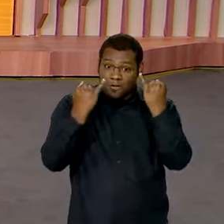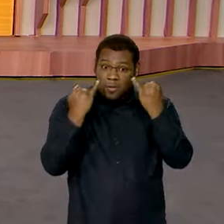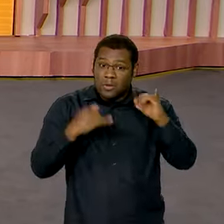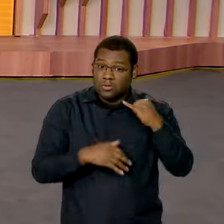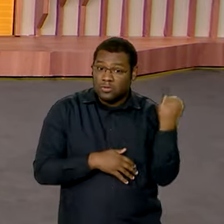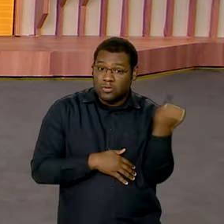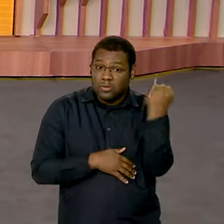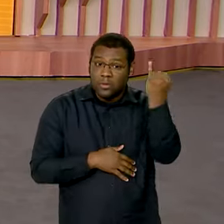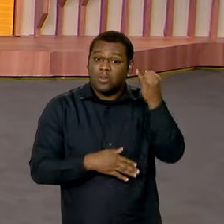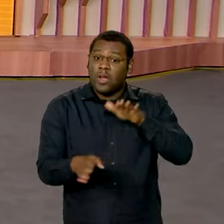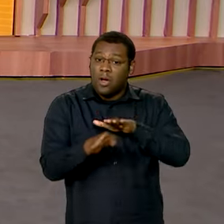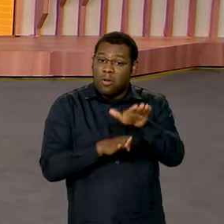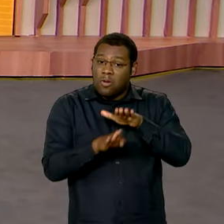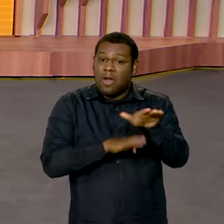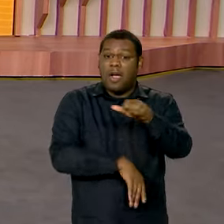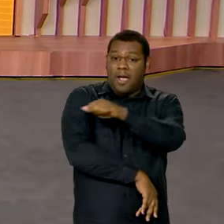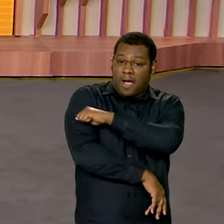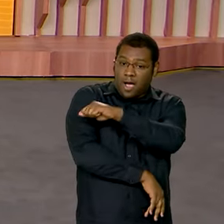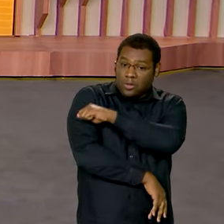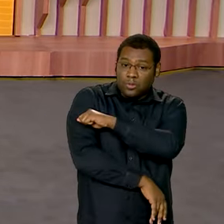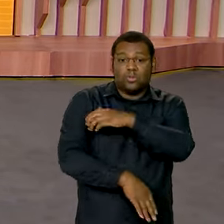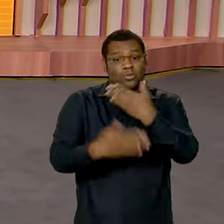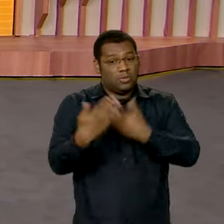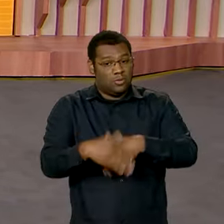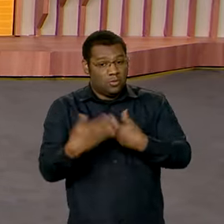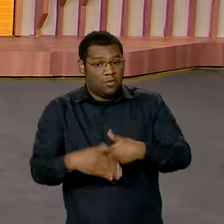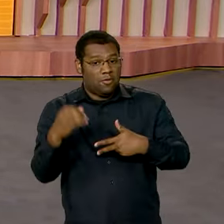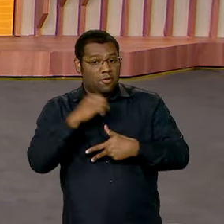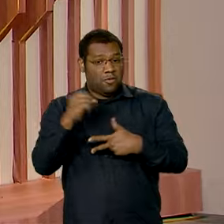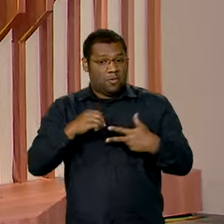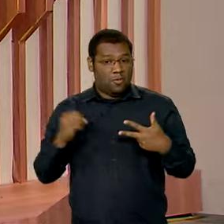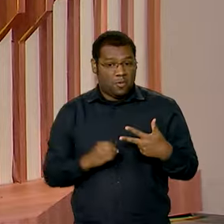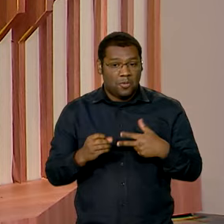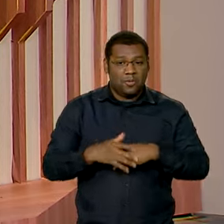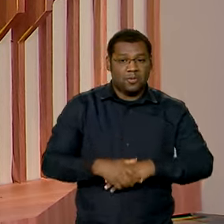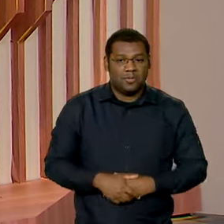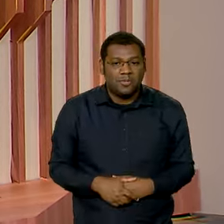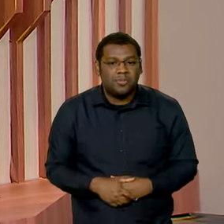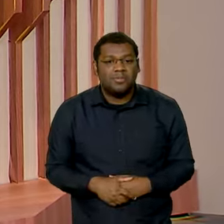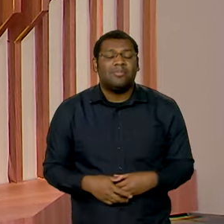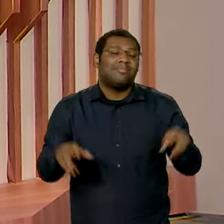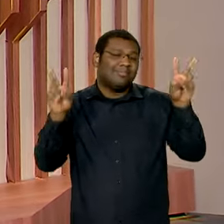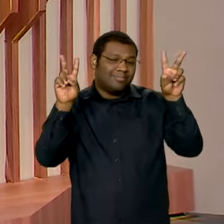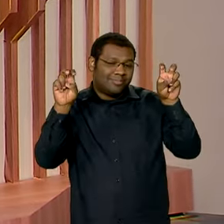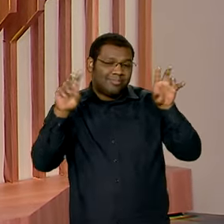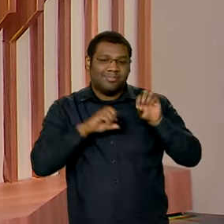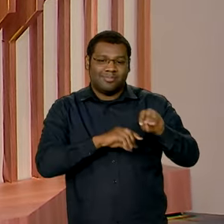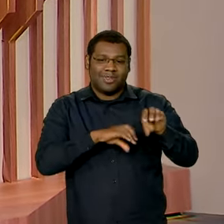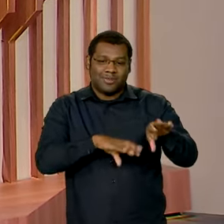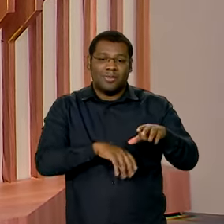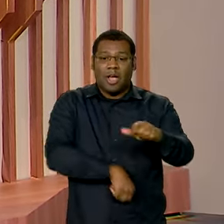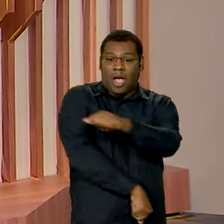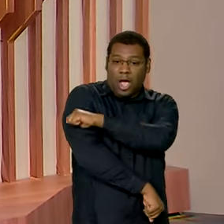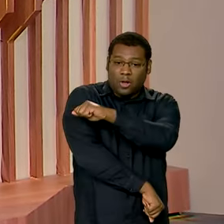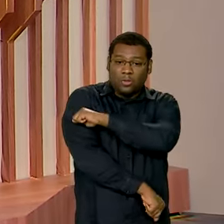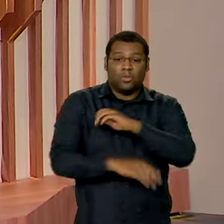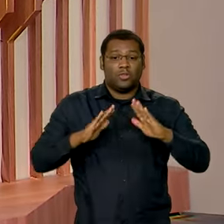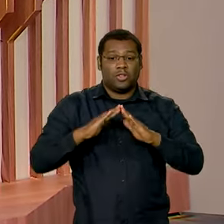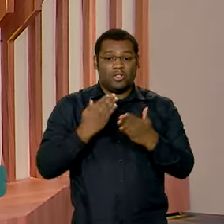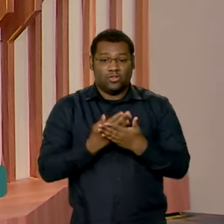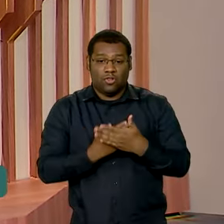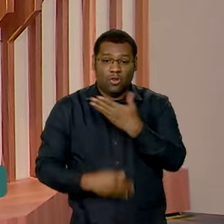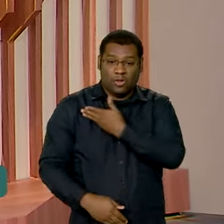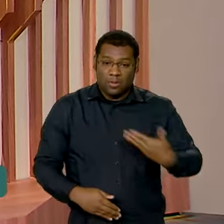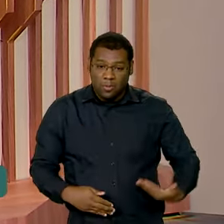para os estudantes que vão fazer aí o Enem. E por falar em educação, alunos de escolas públicas e